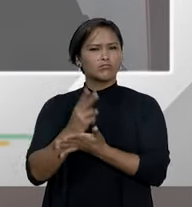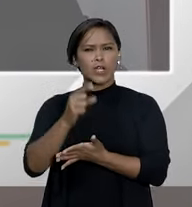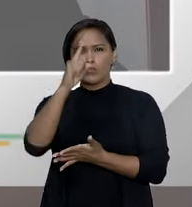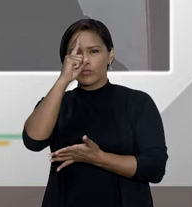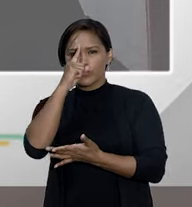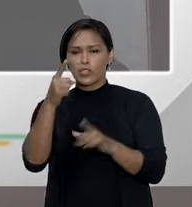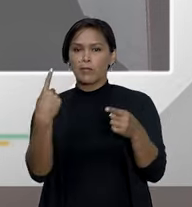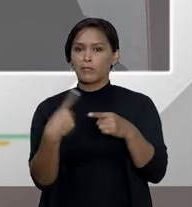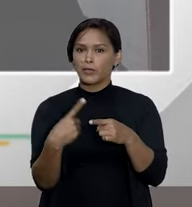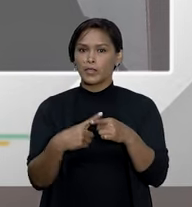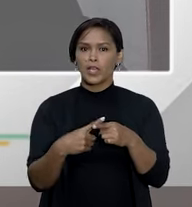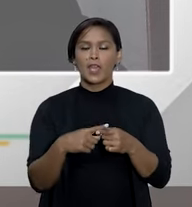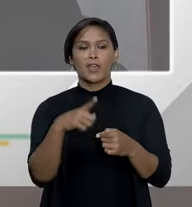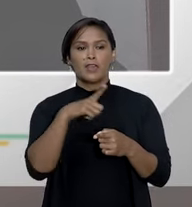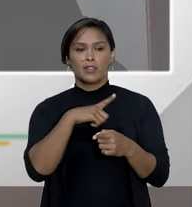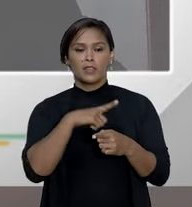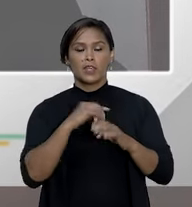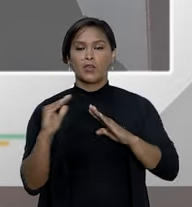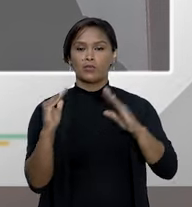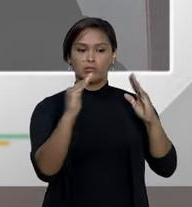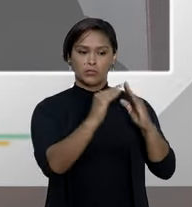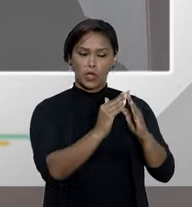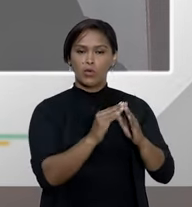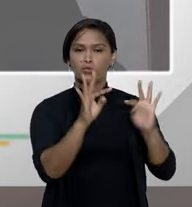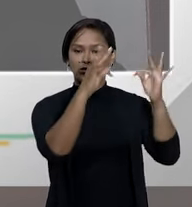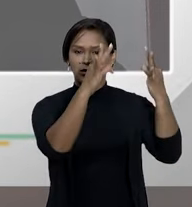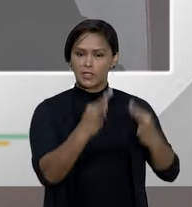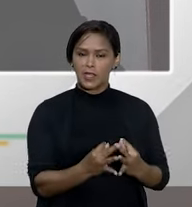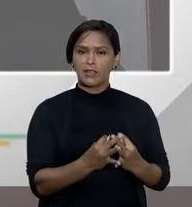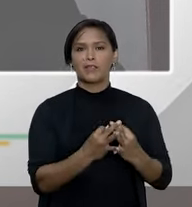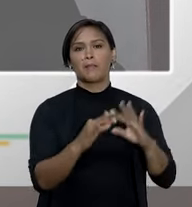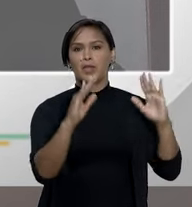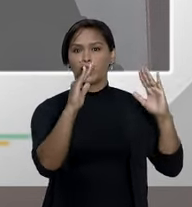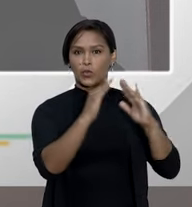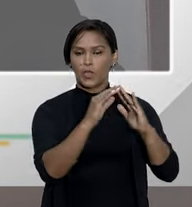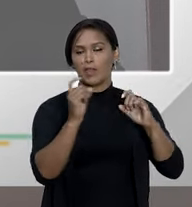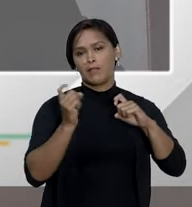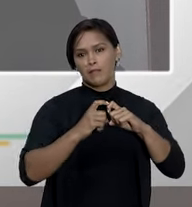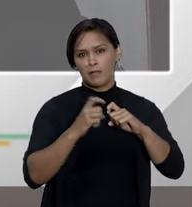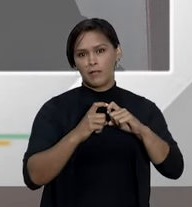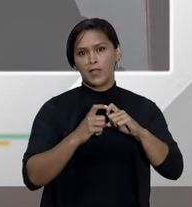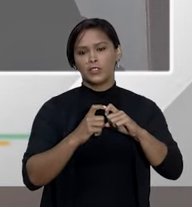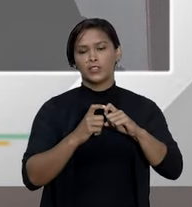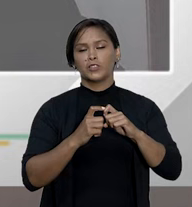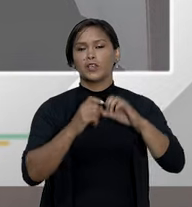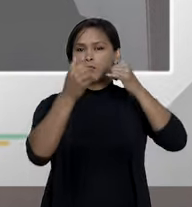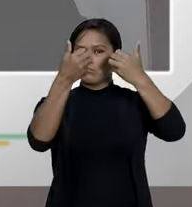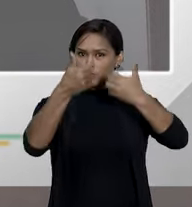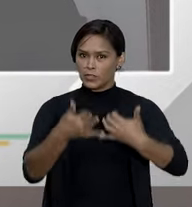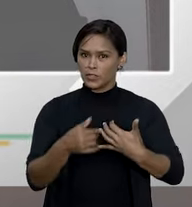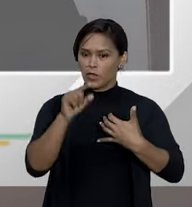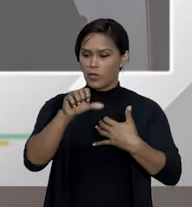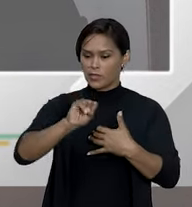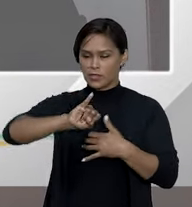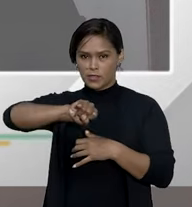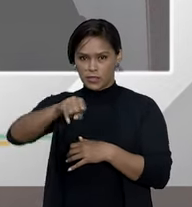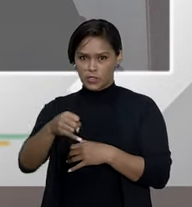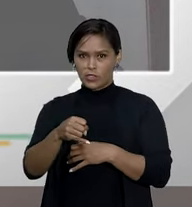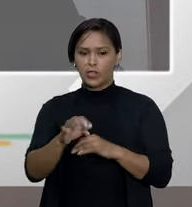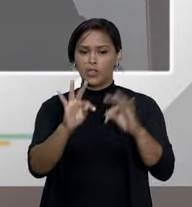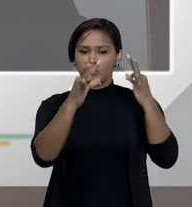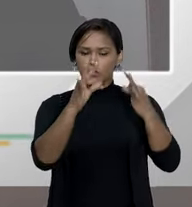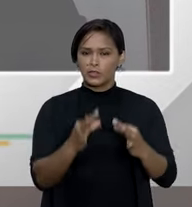se considera que o home care tratamento domiciliar é um desdobramento segundo o STJ do